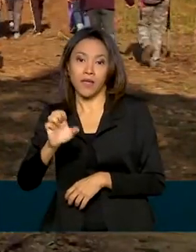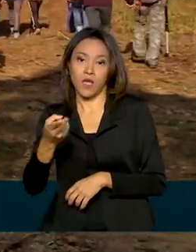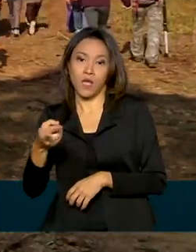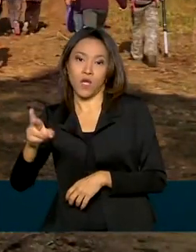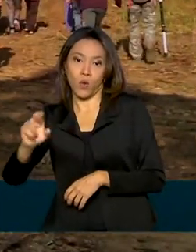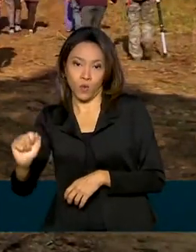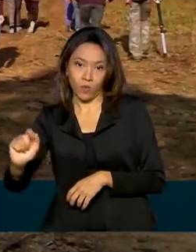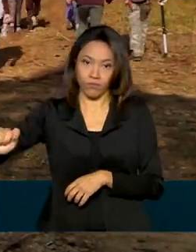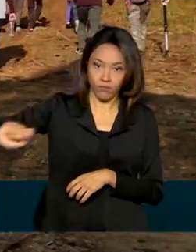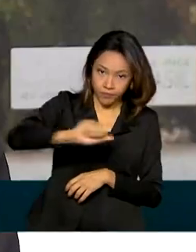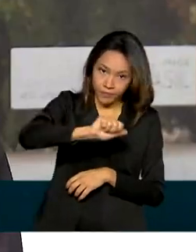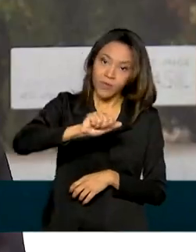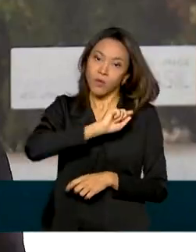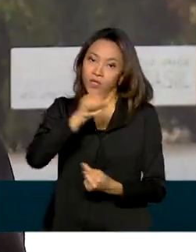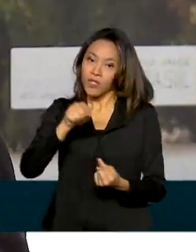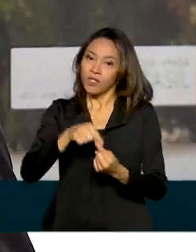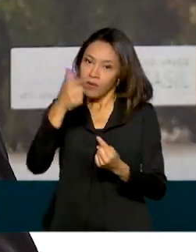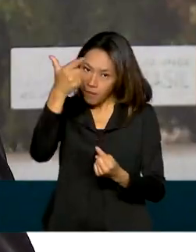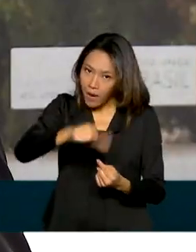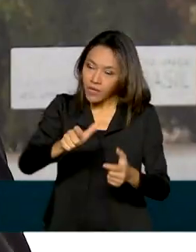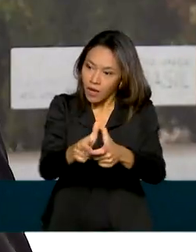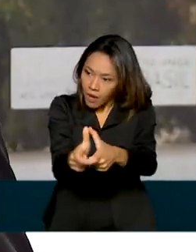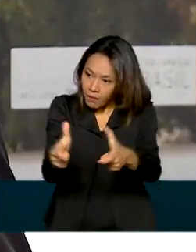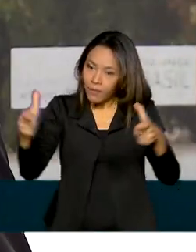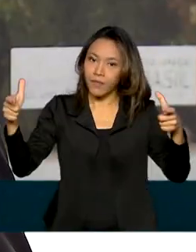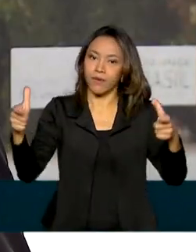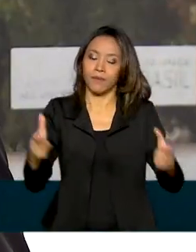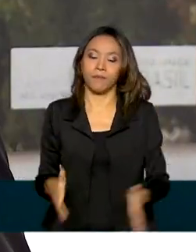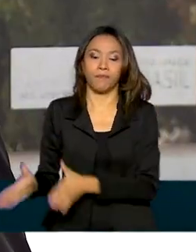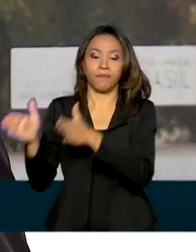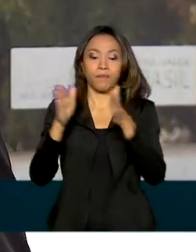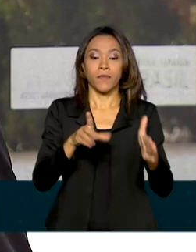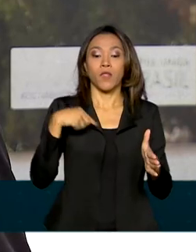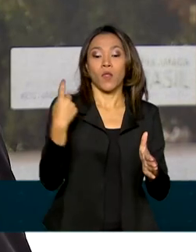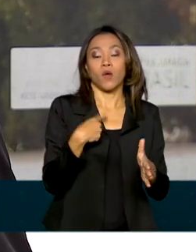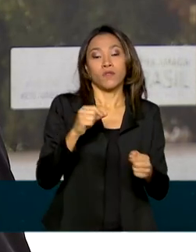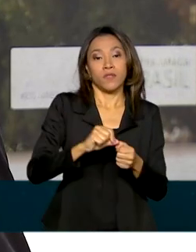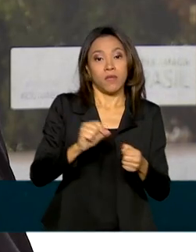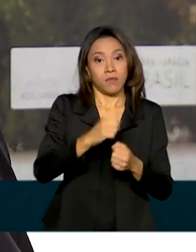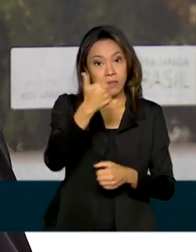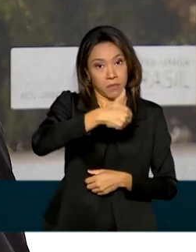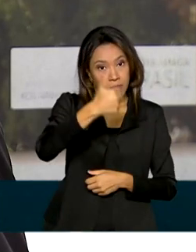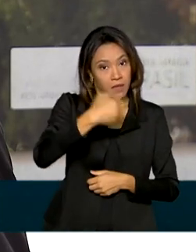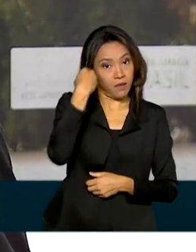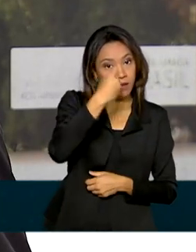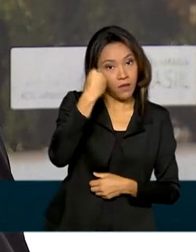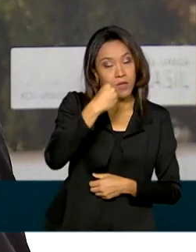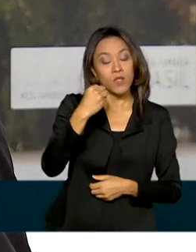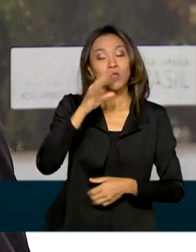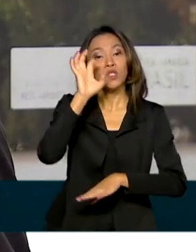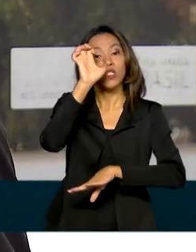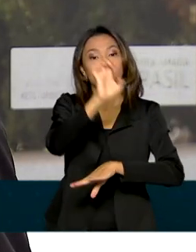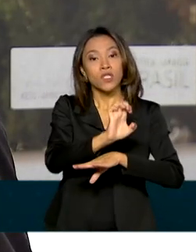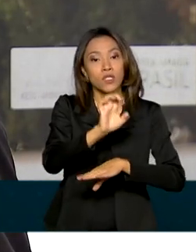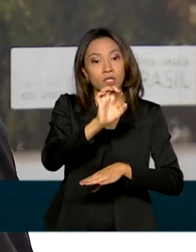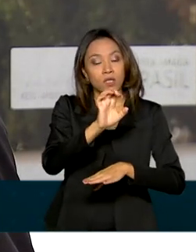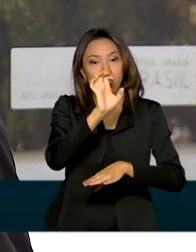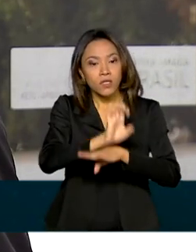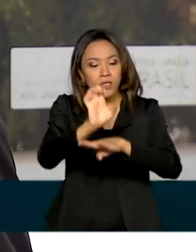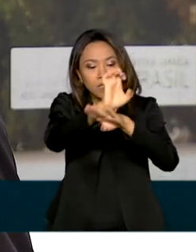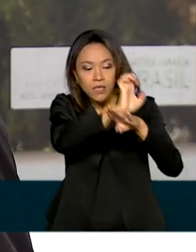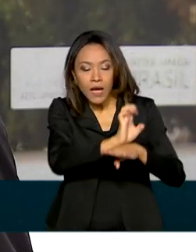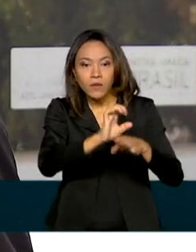expandir a iniciativa. Nós fizemos esse primeiro lote com as que estão nos estados da Amazônia, são 132